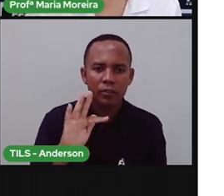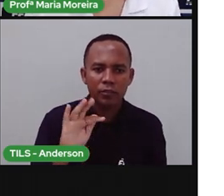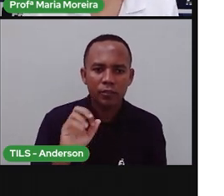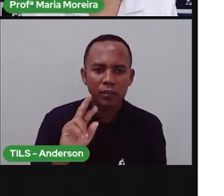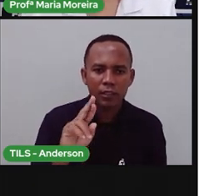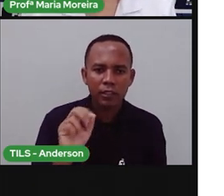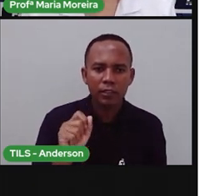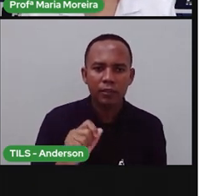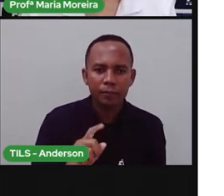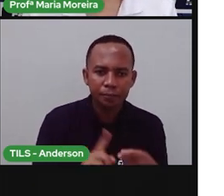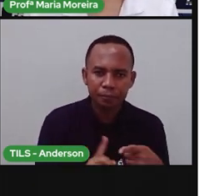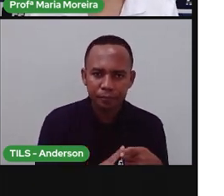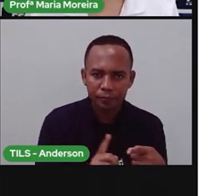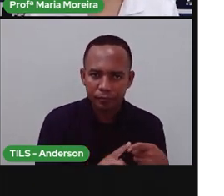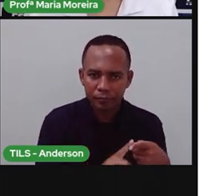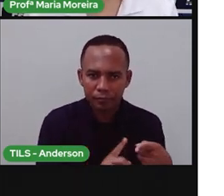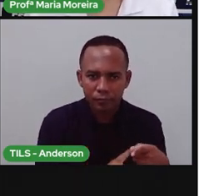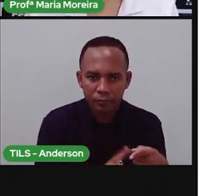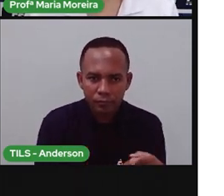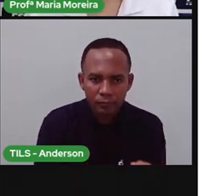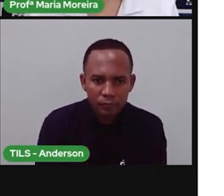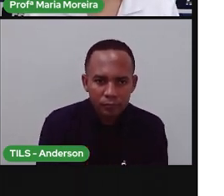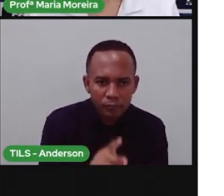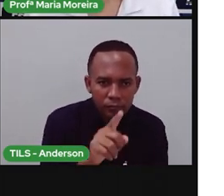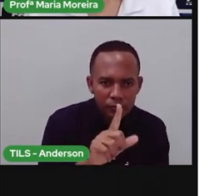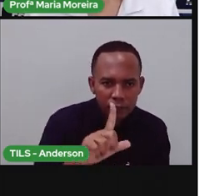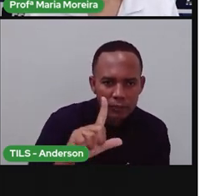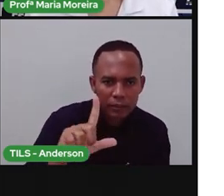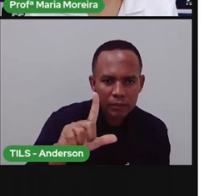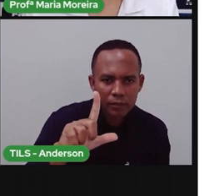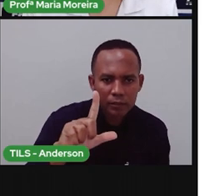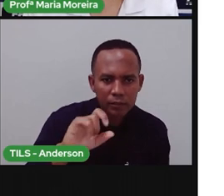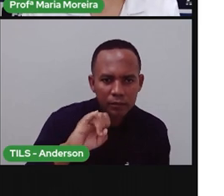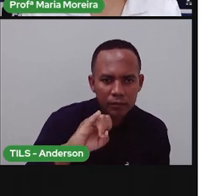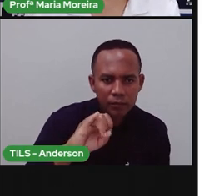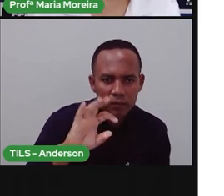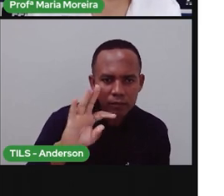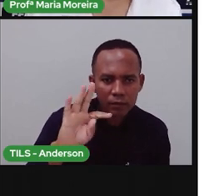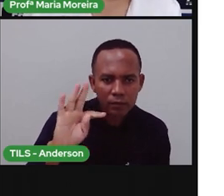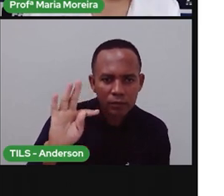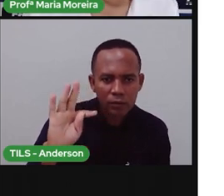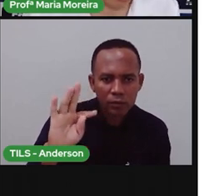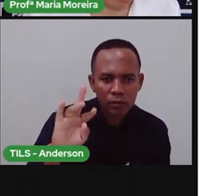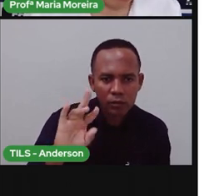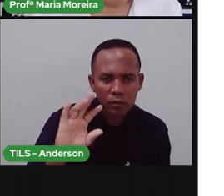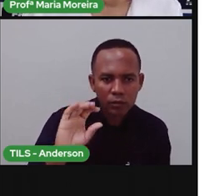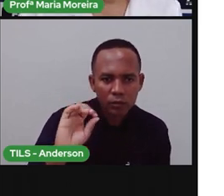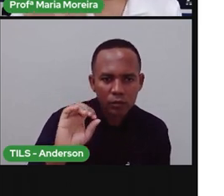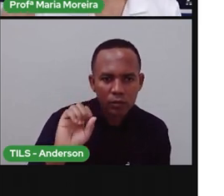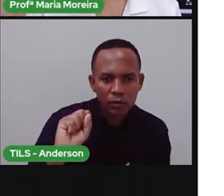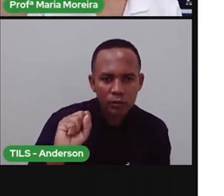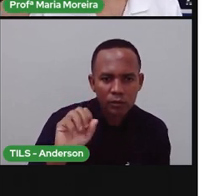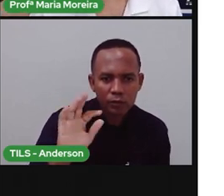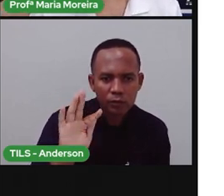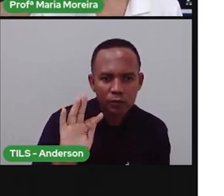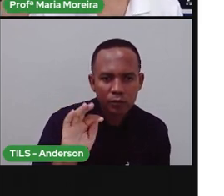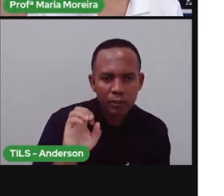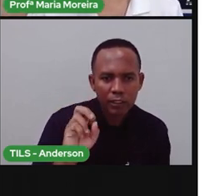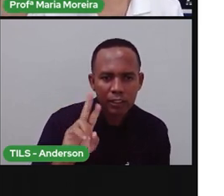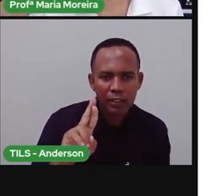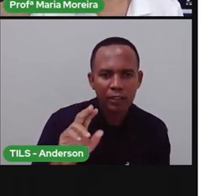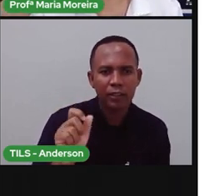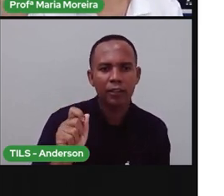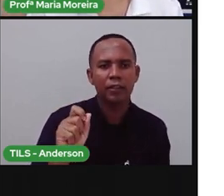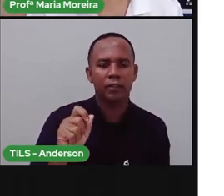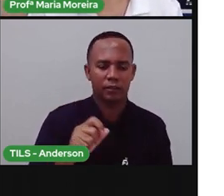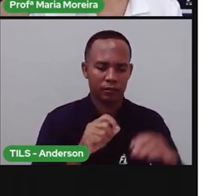A litosfera seria o solo. A camada referente ao solo. Lembra que a falou que eram três coisas,